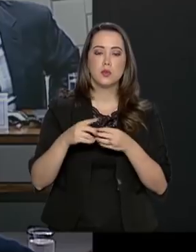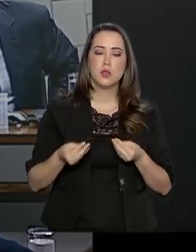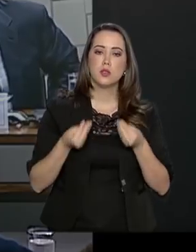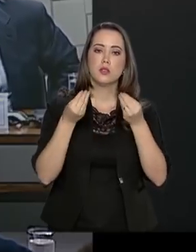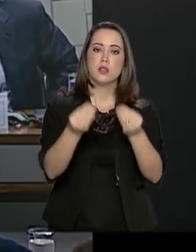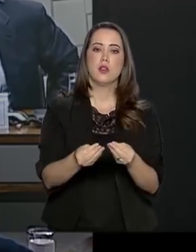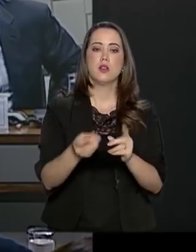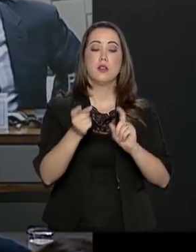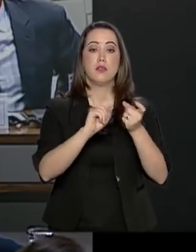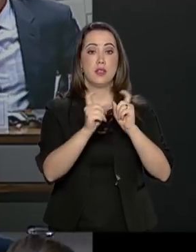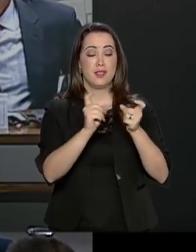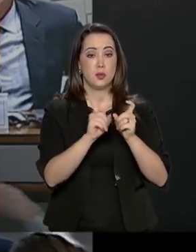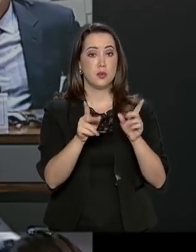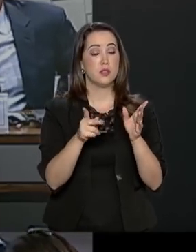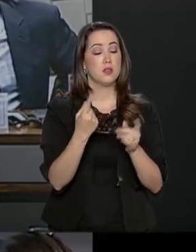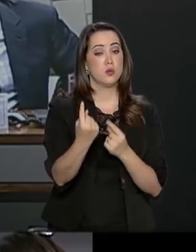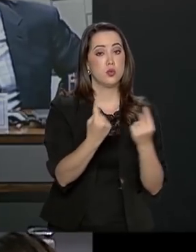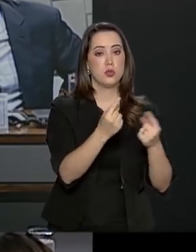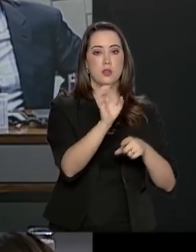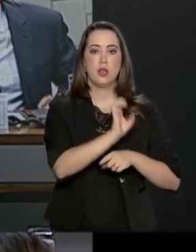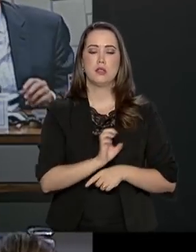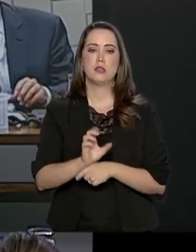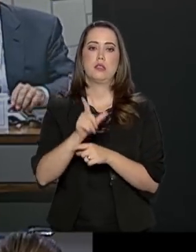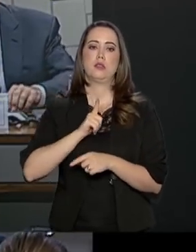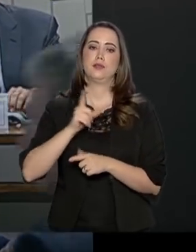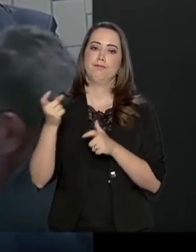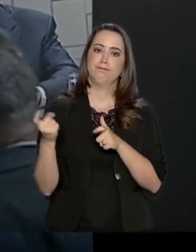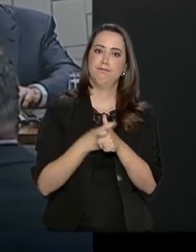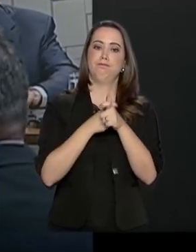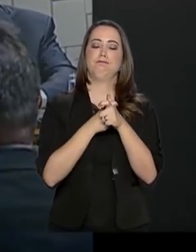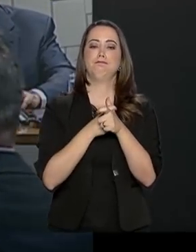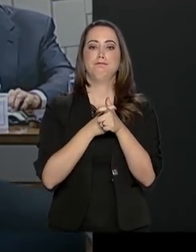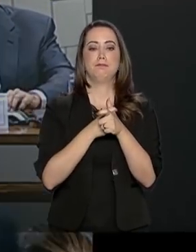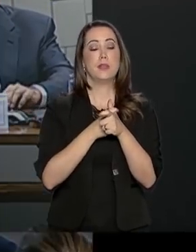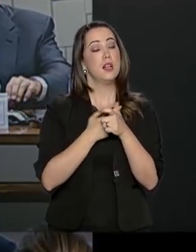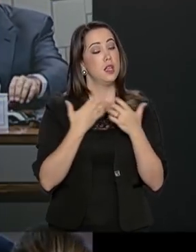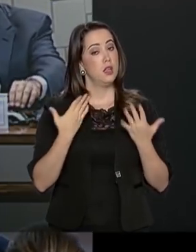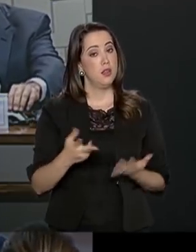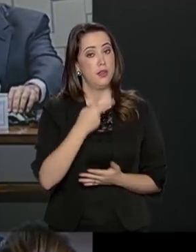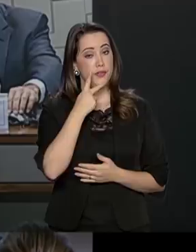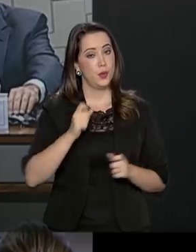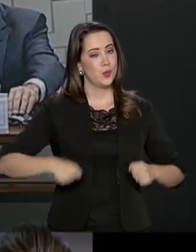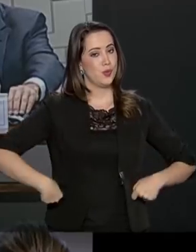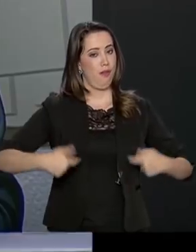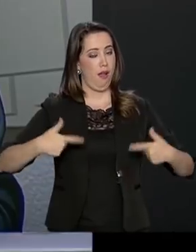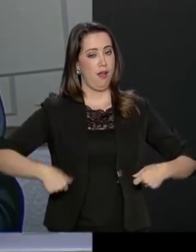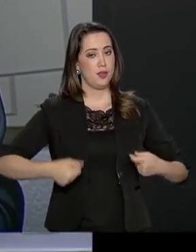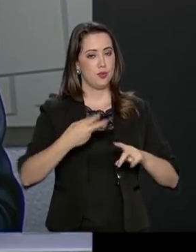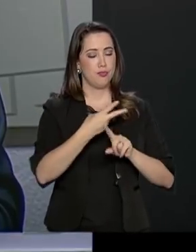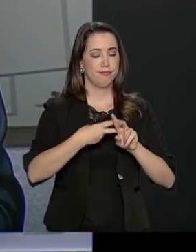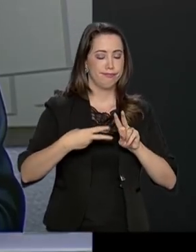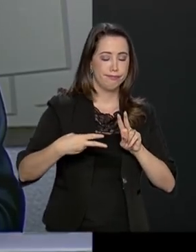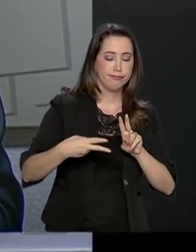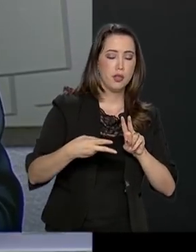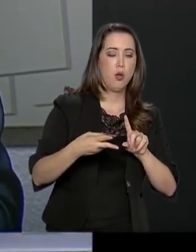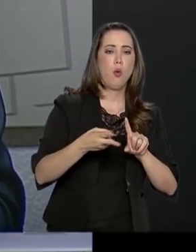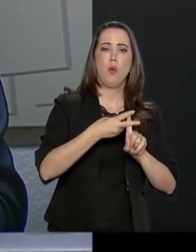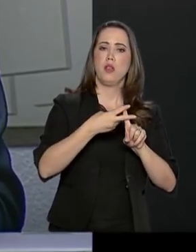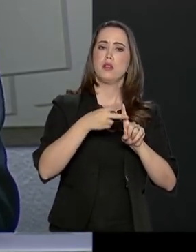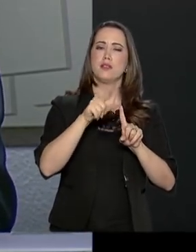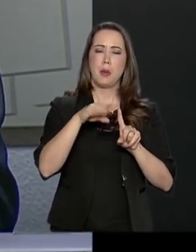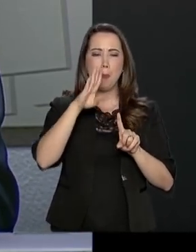levaram as gestões estaduais a acumularem dívidas e destacou os gastos com a previdência como problema